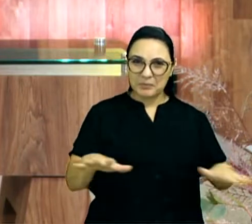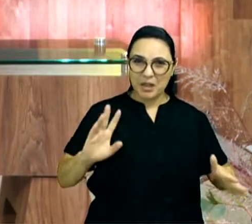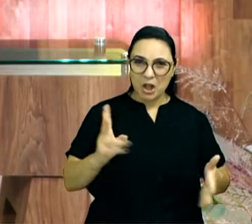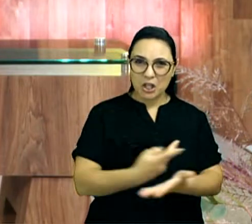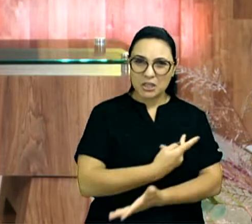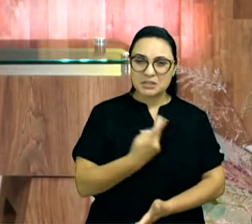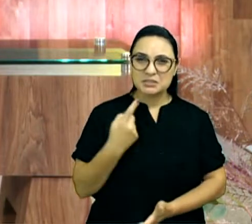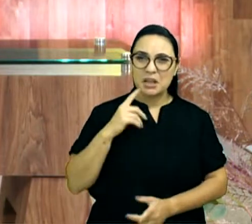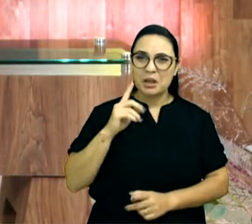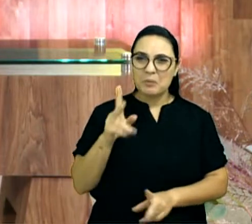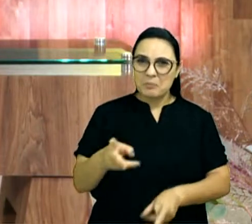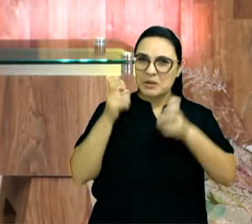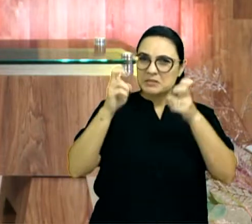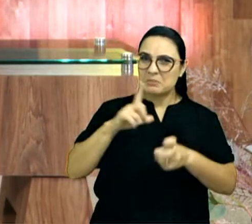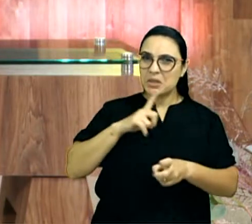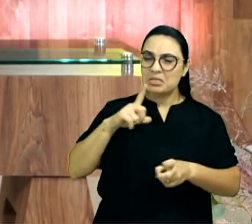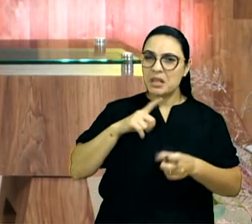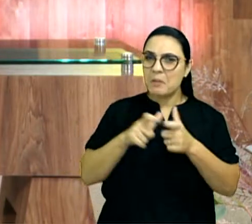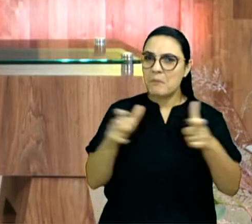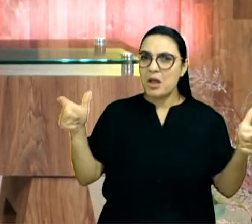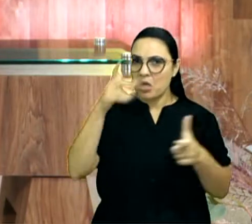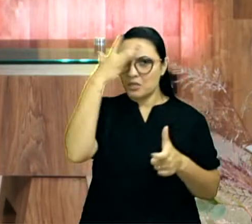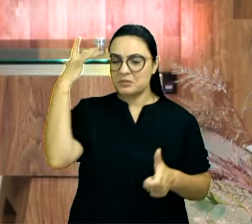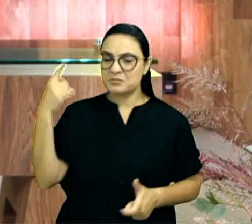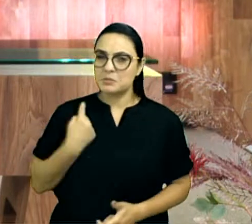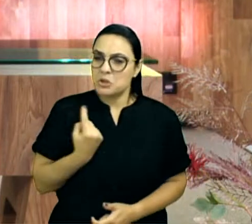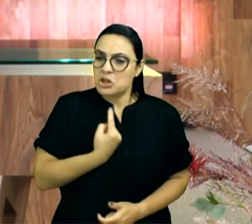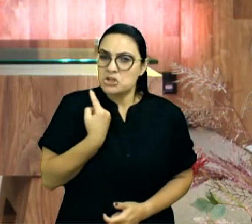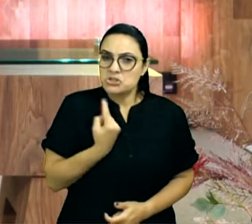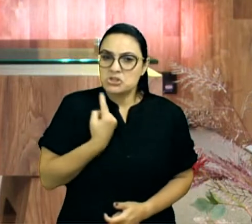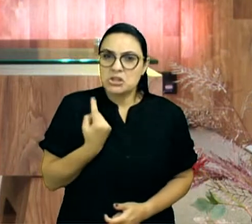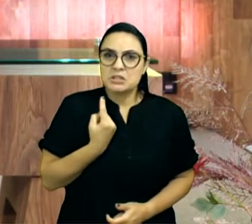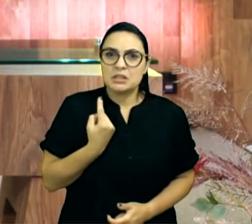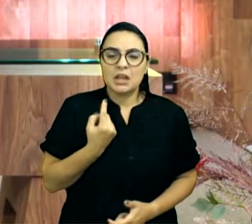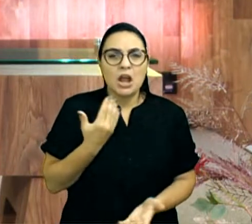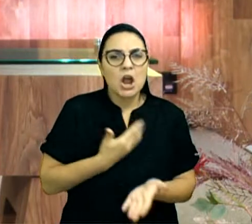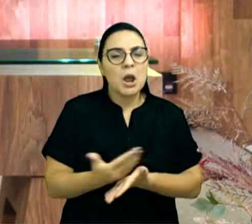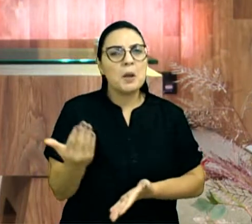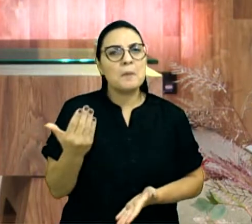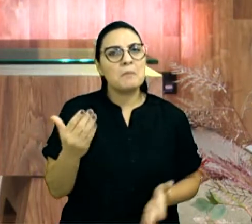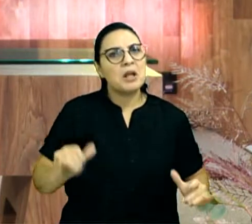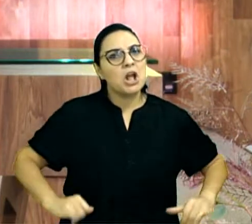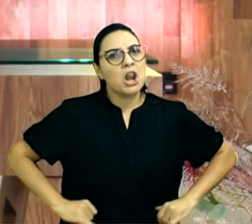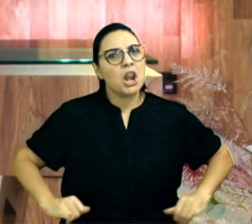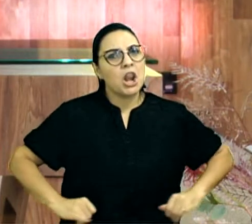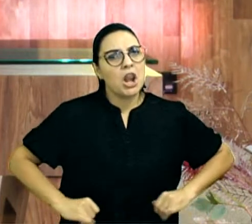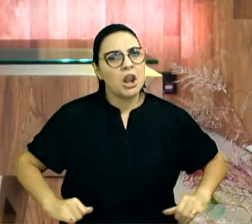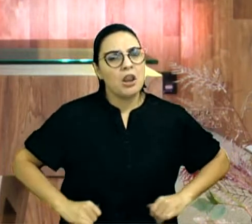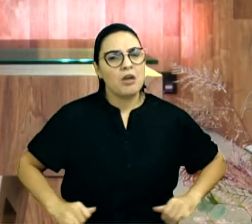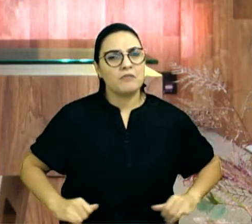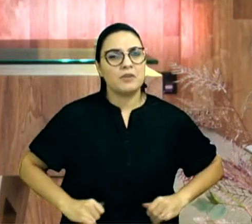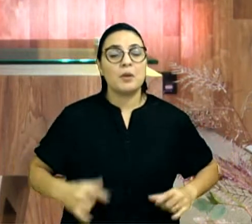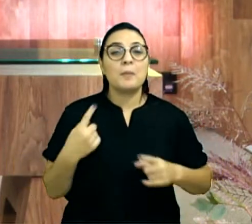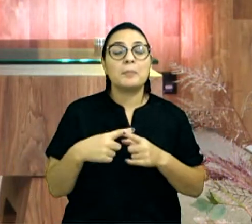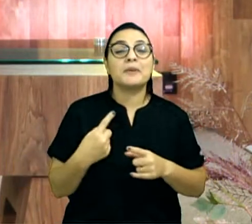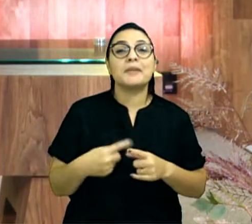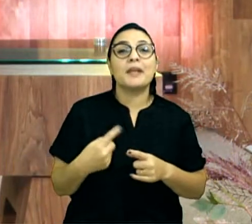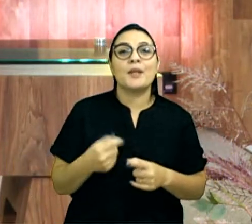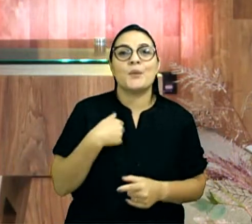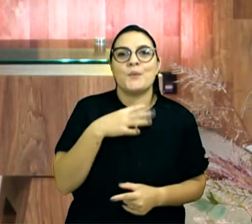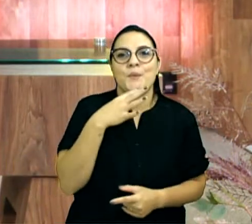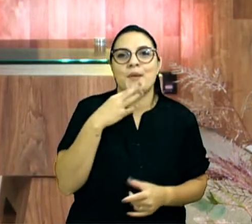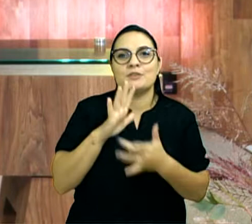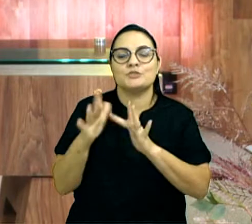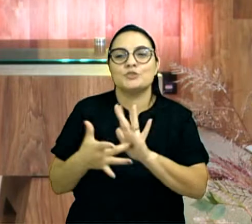pessoas têm se isolado e estão morrendo aos poucos. Primeiro, porque não conhecem esse Deus que nós conhecemos. E por não